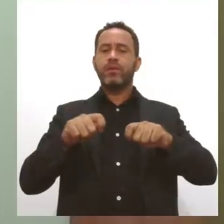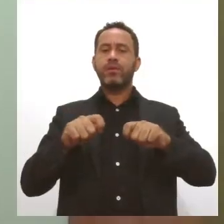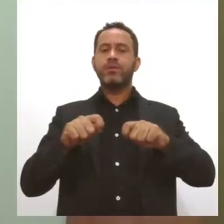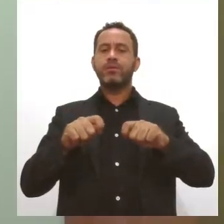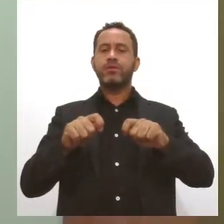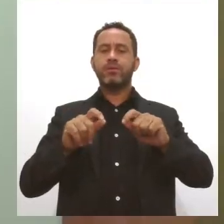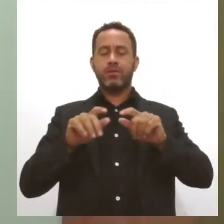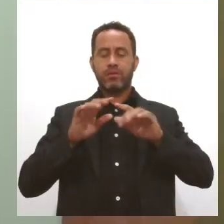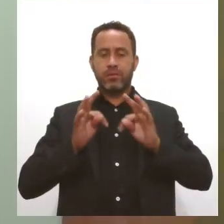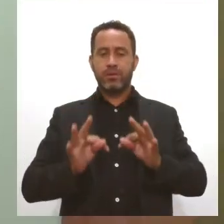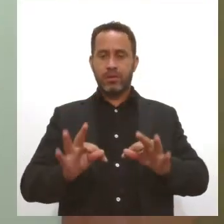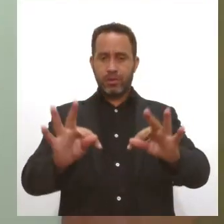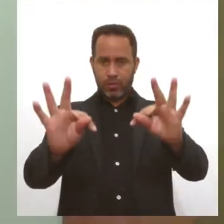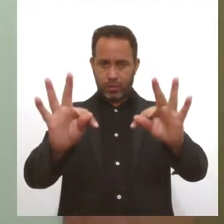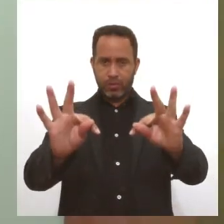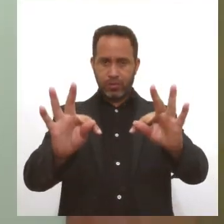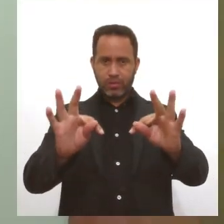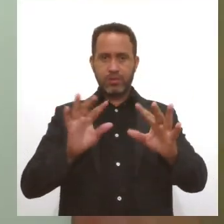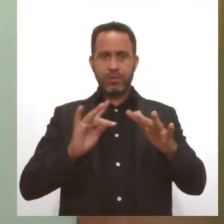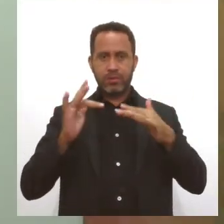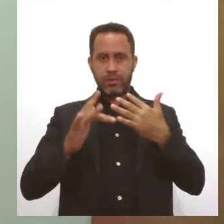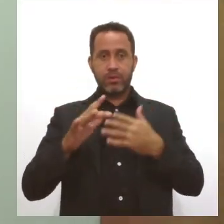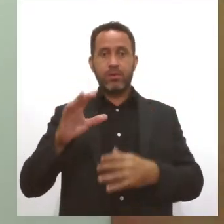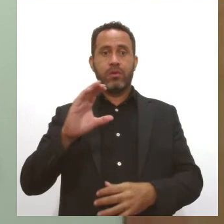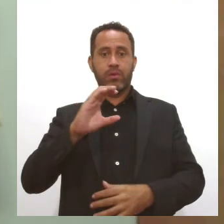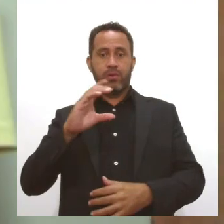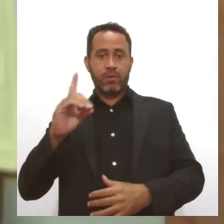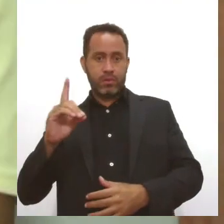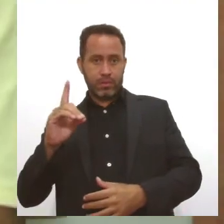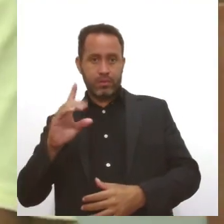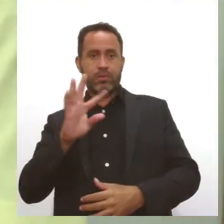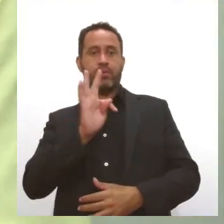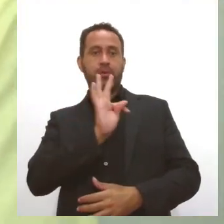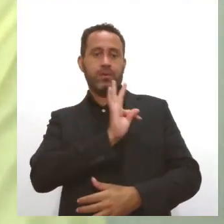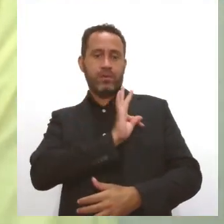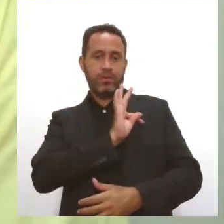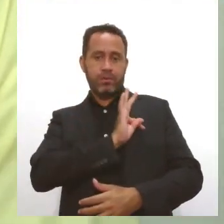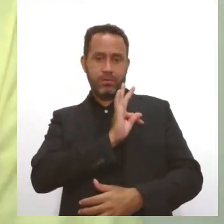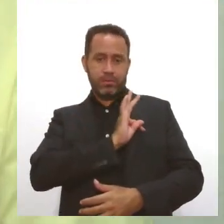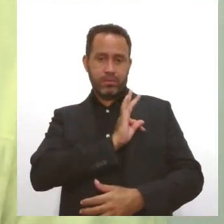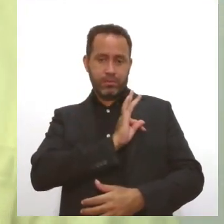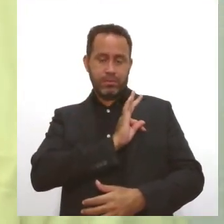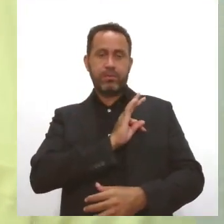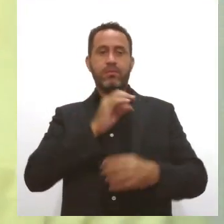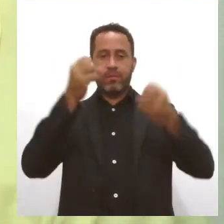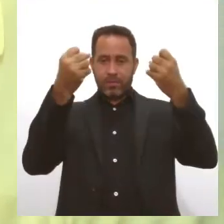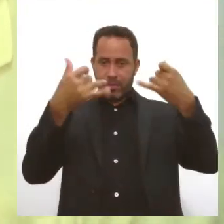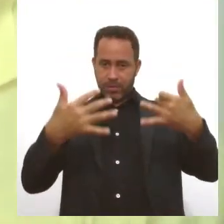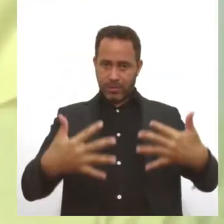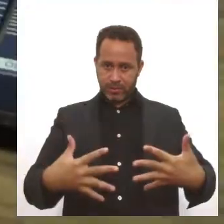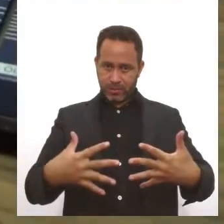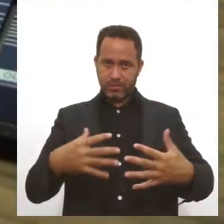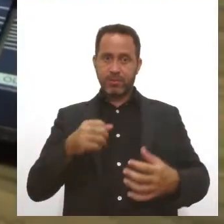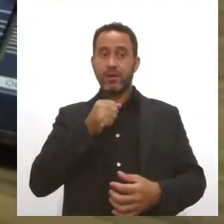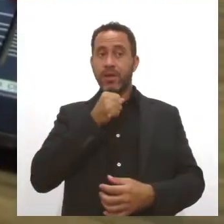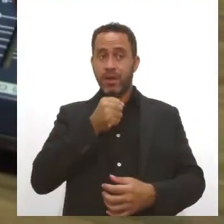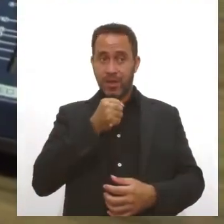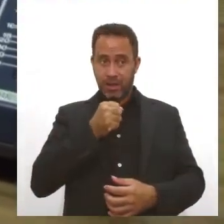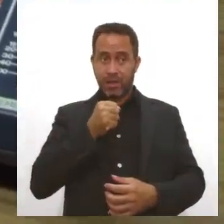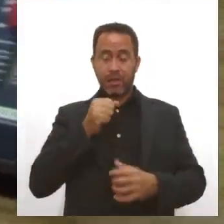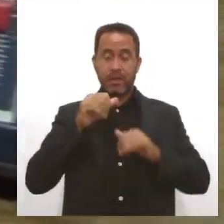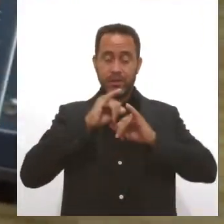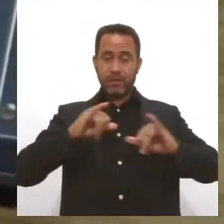O coordenador técnico da Rádio Alese, Carlos Eduardo Andrade, explica que a Rádio Alese já vem